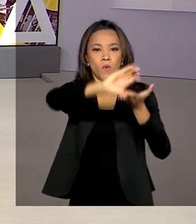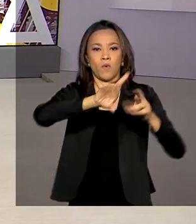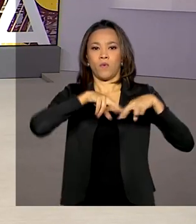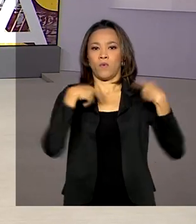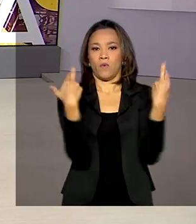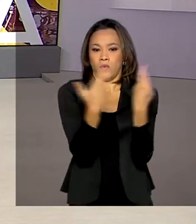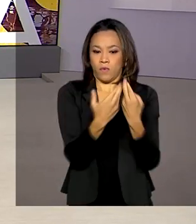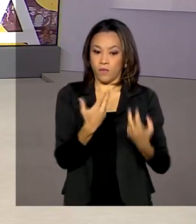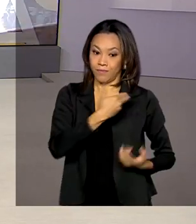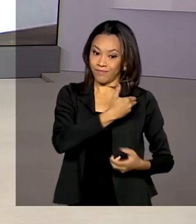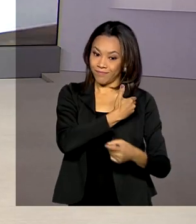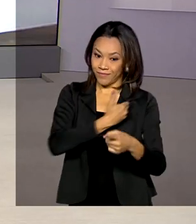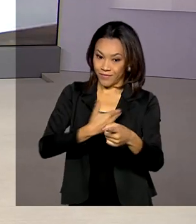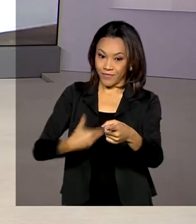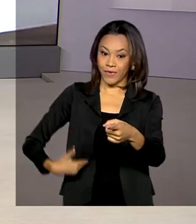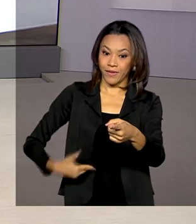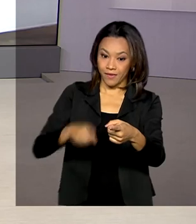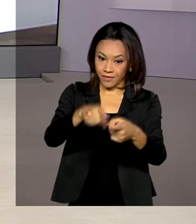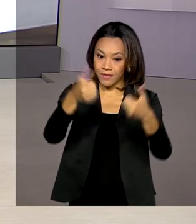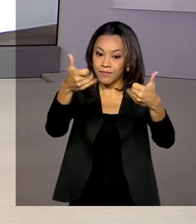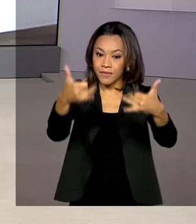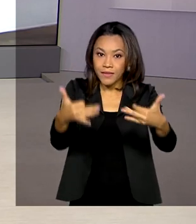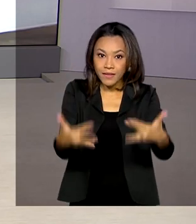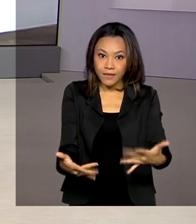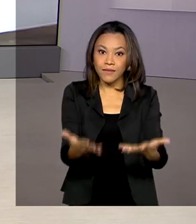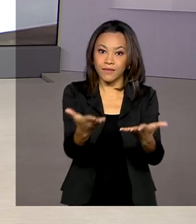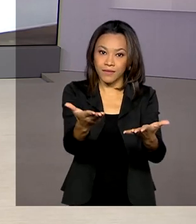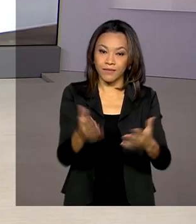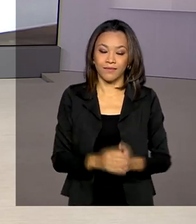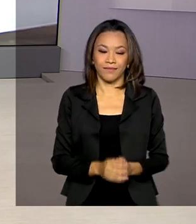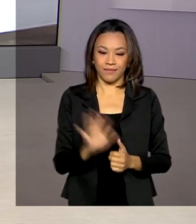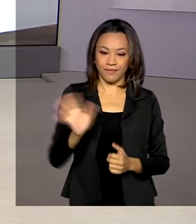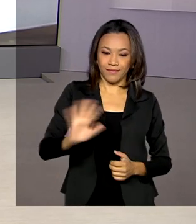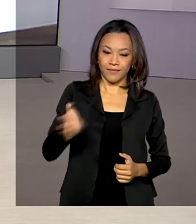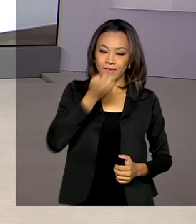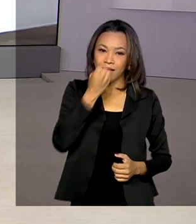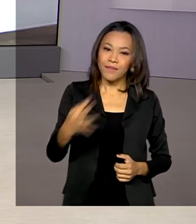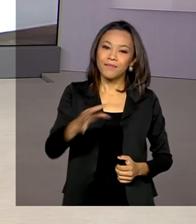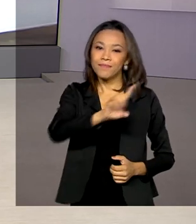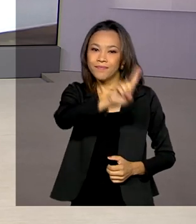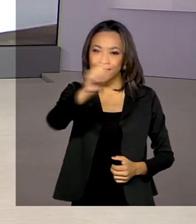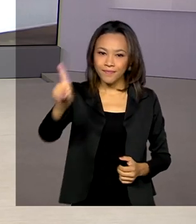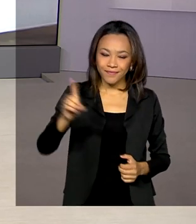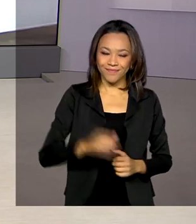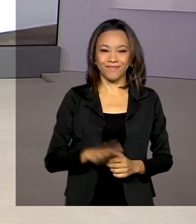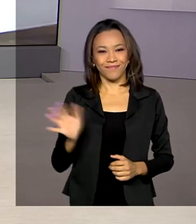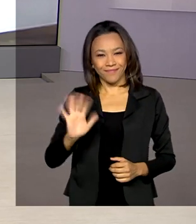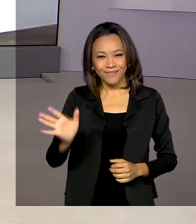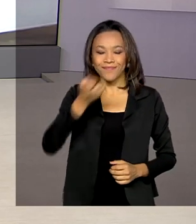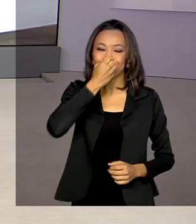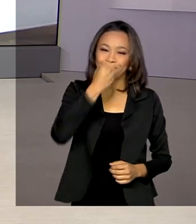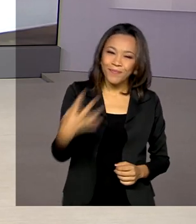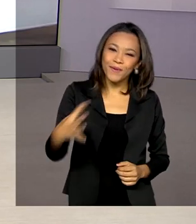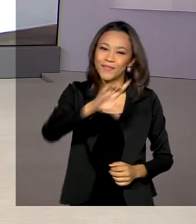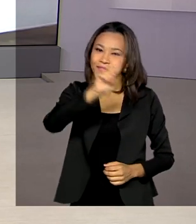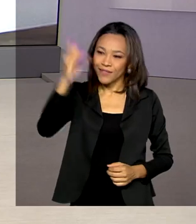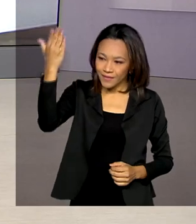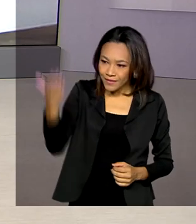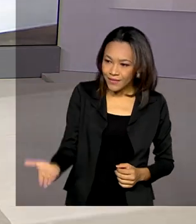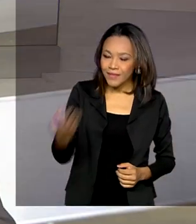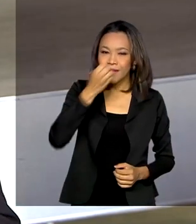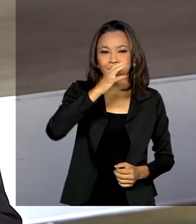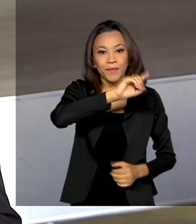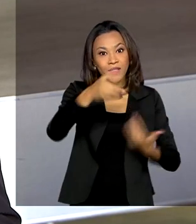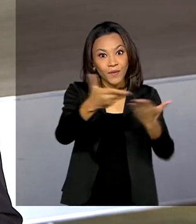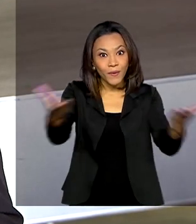Glauco de Queiroz traz as informações pra gente. Olá Glauco, bom dia pra você. Olá Manuela, bom dia pra você, bom dia a todos. Será